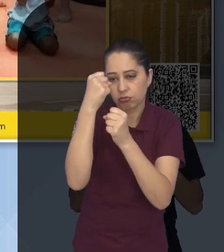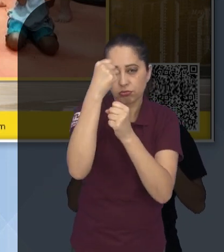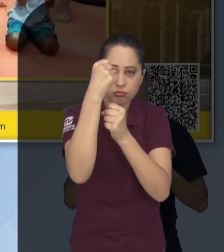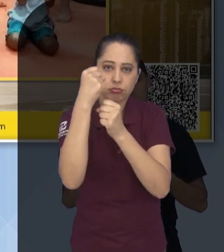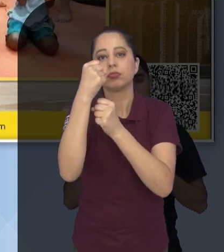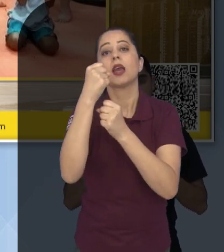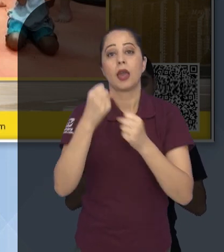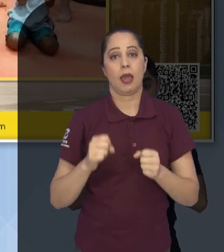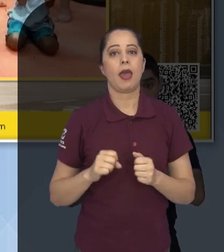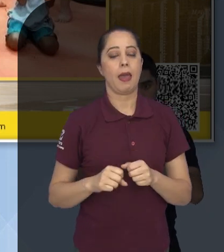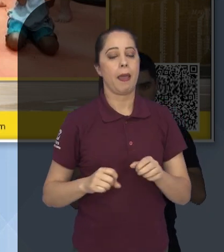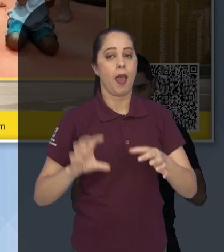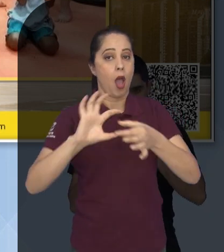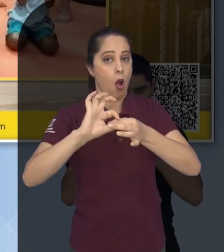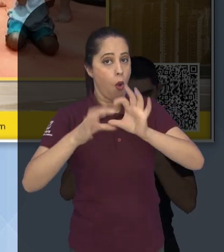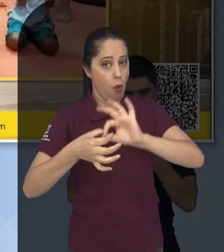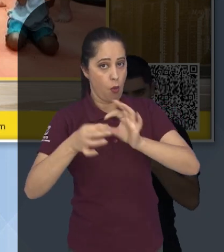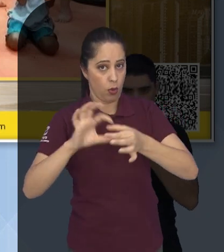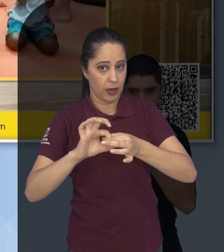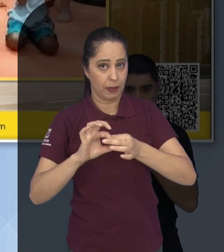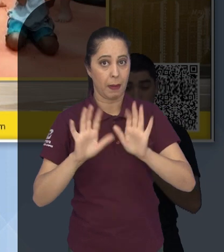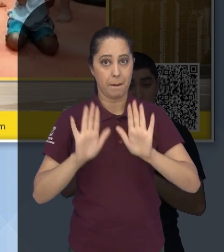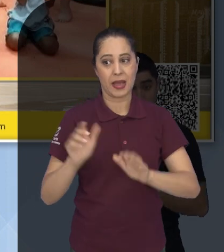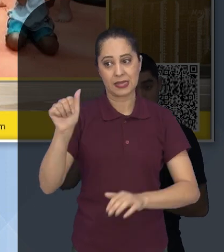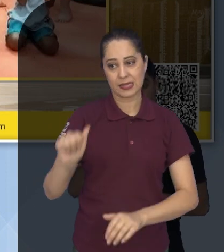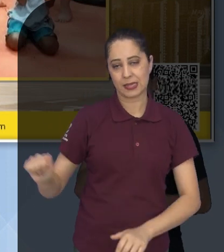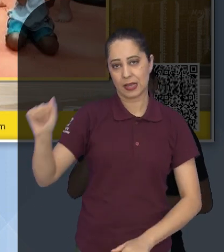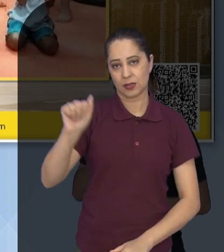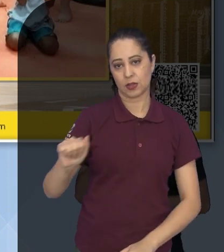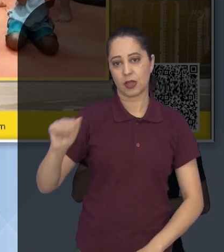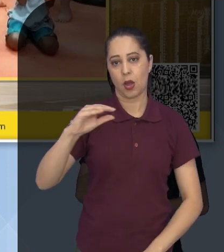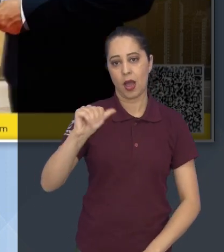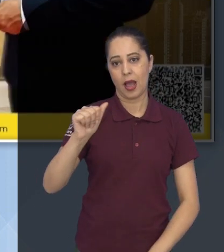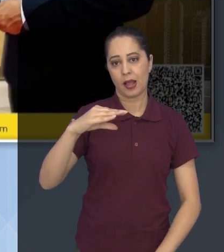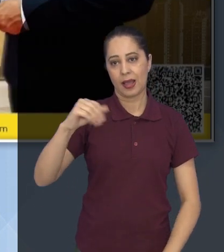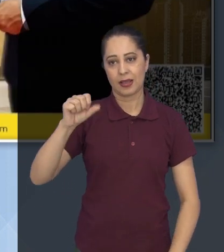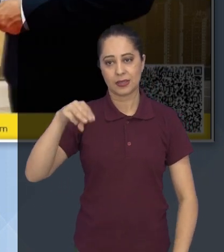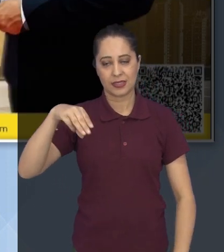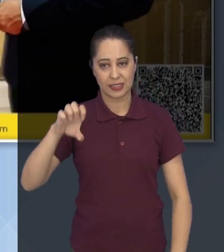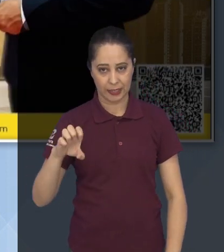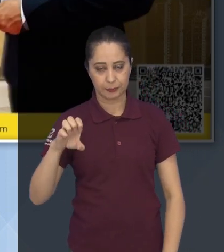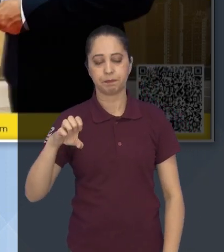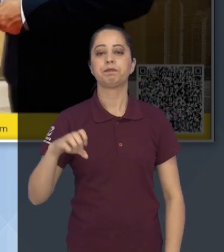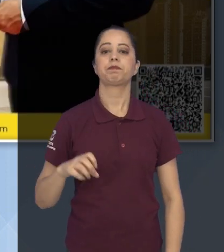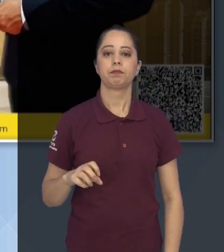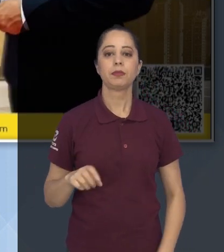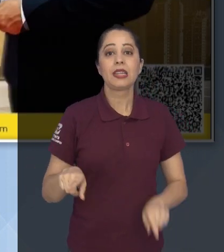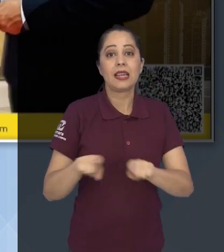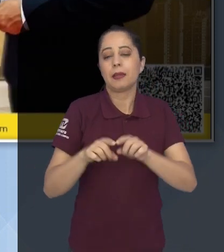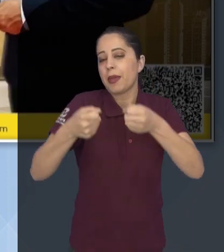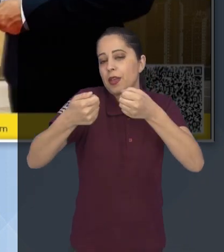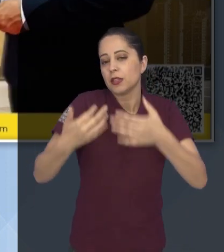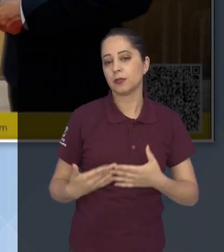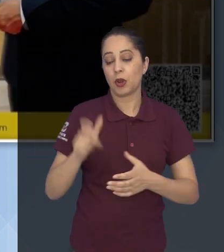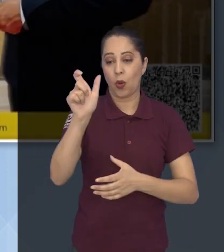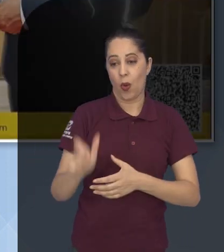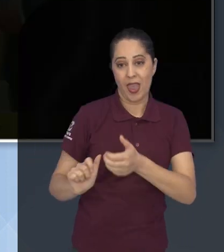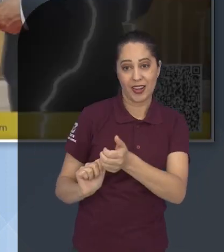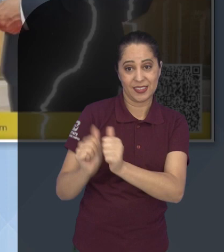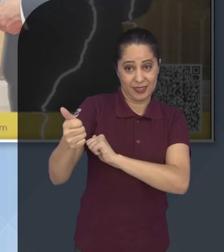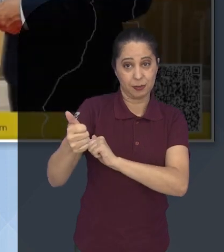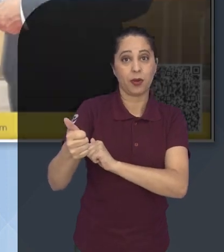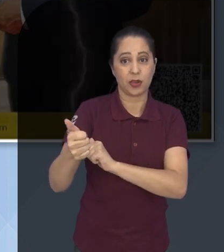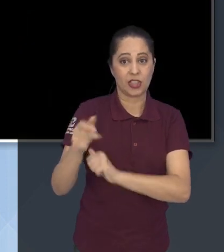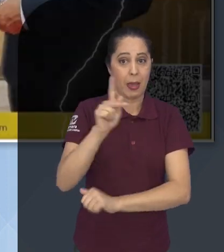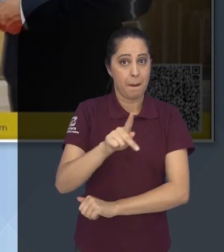que é oferecido pela entidade e associação Casa de Amparo Social Emanuel. A Cazem também comentou sobre o destaque do atleta David